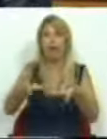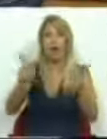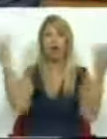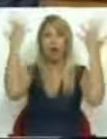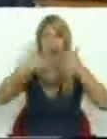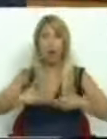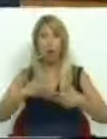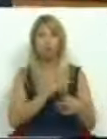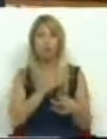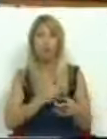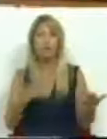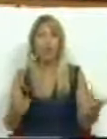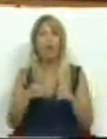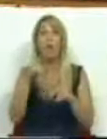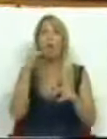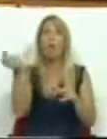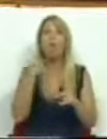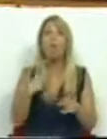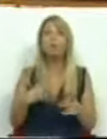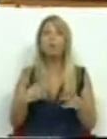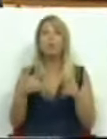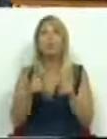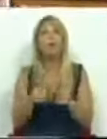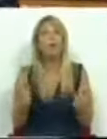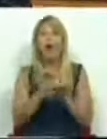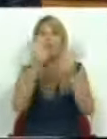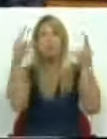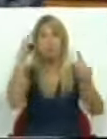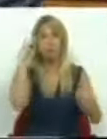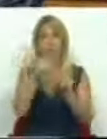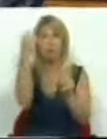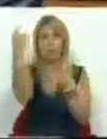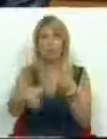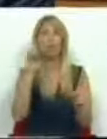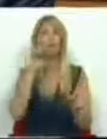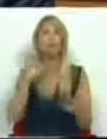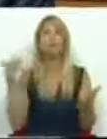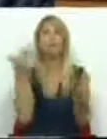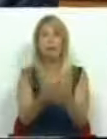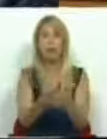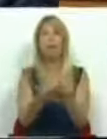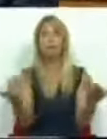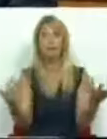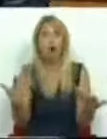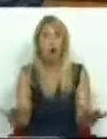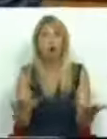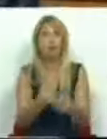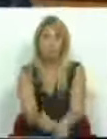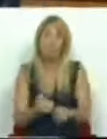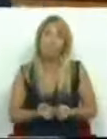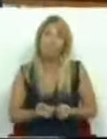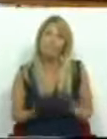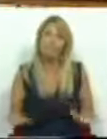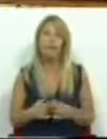vários cursos, ao início de um processo de racionalização que, obviamente, tendo por objetivo assegurar que em fase de contenção orçamental se